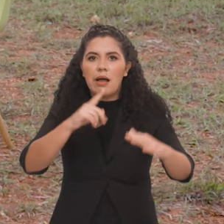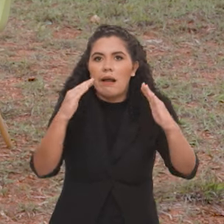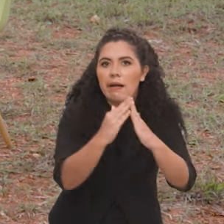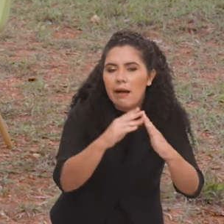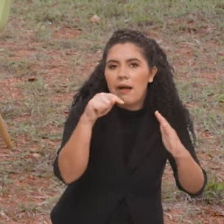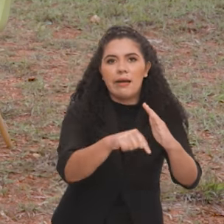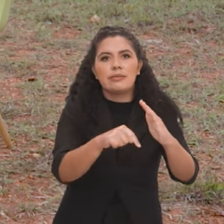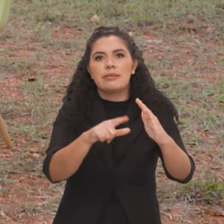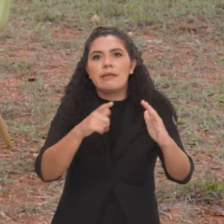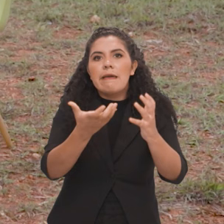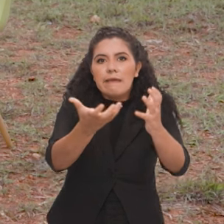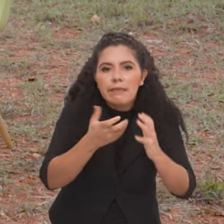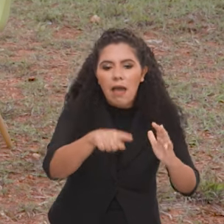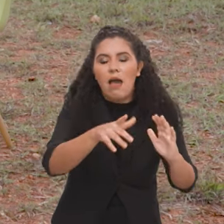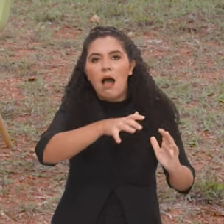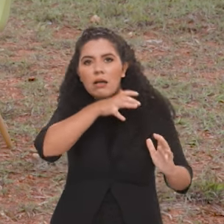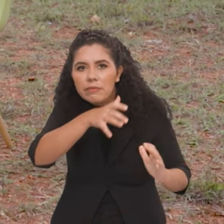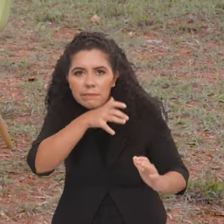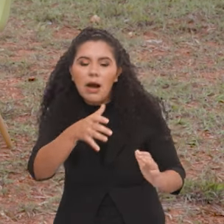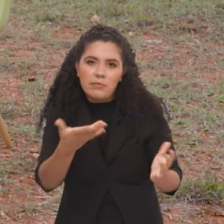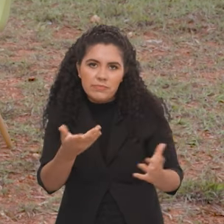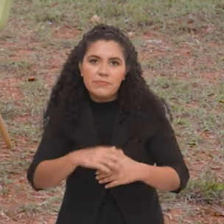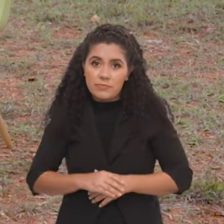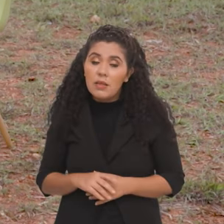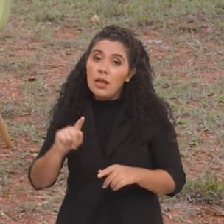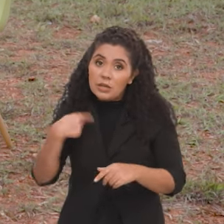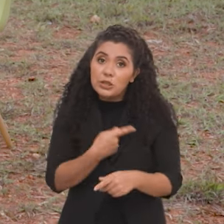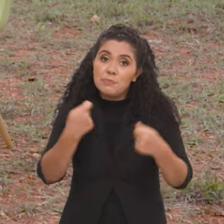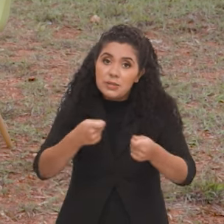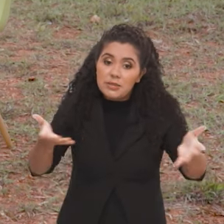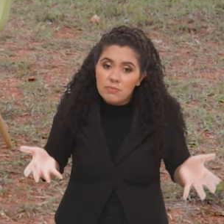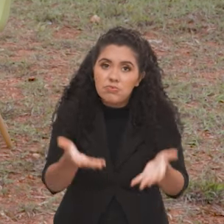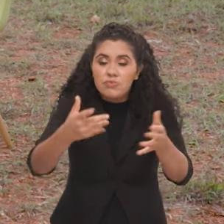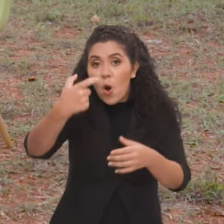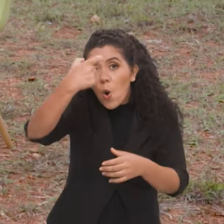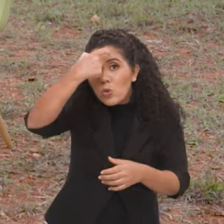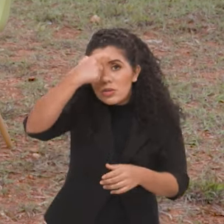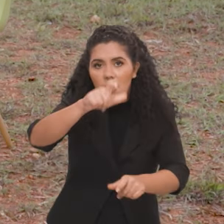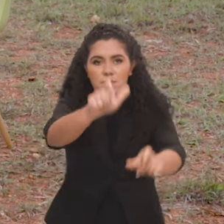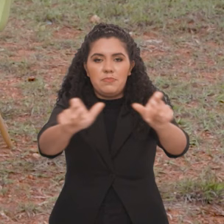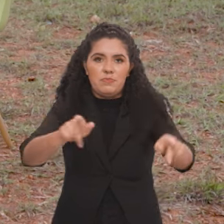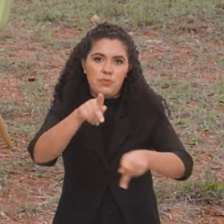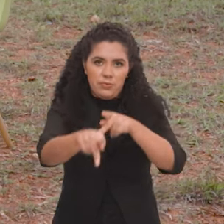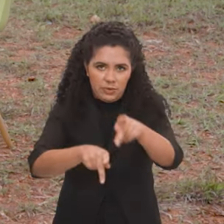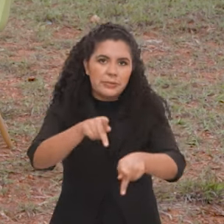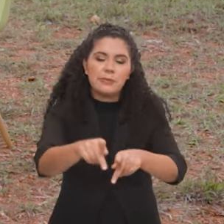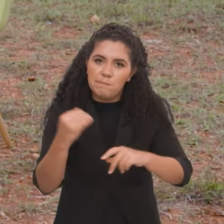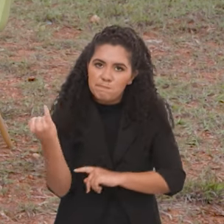que é interessado em ter aquele animal. É importante conscientizar a própria população, Exatamente isso que eu falei. É importante fazer essa